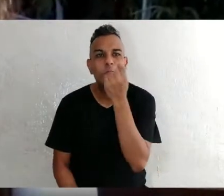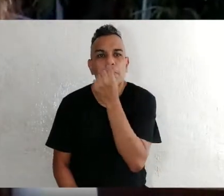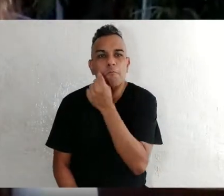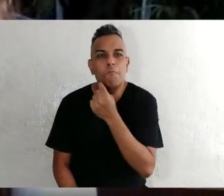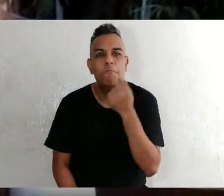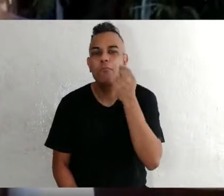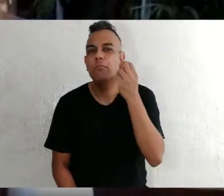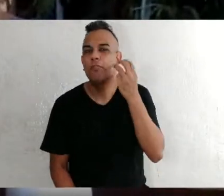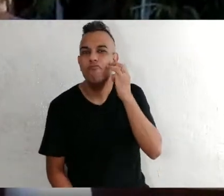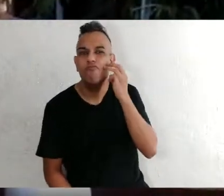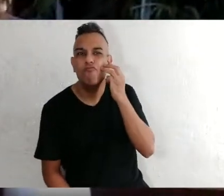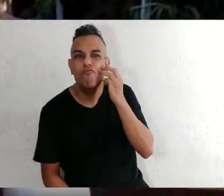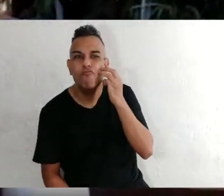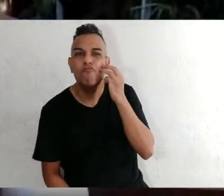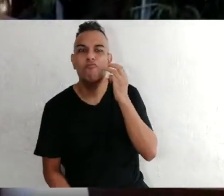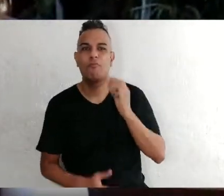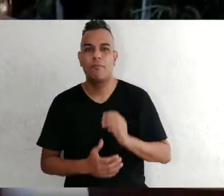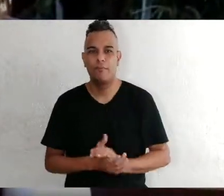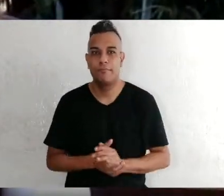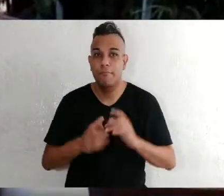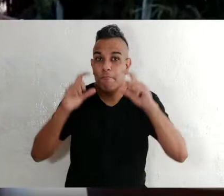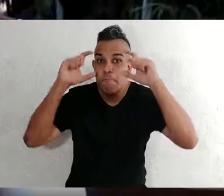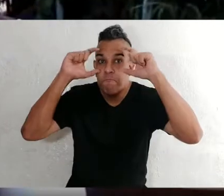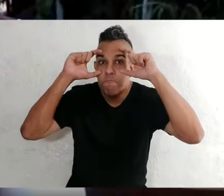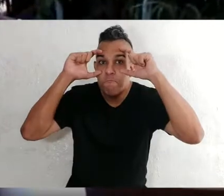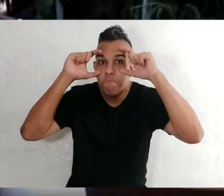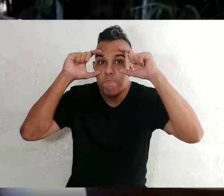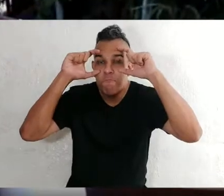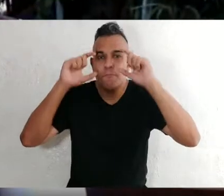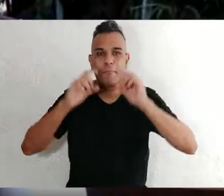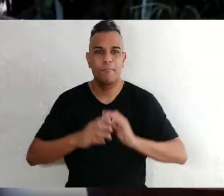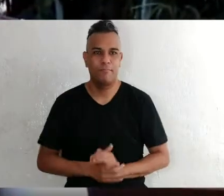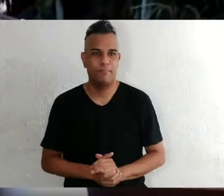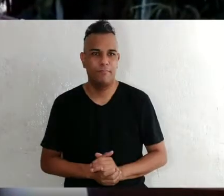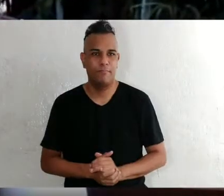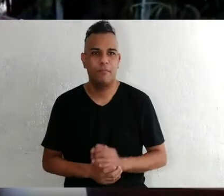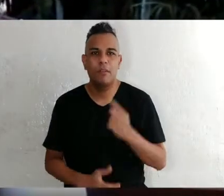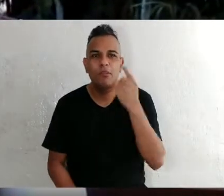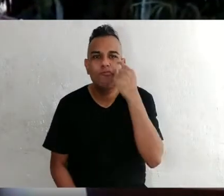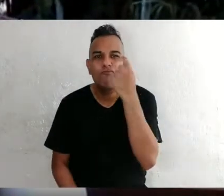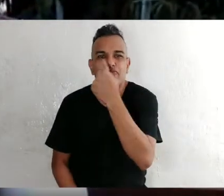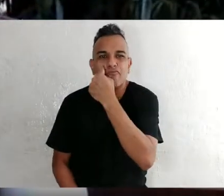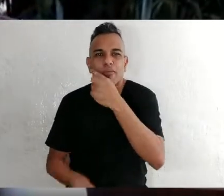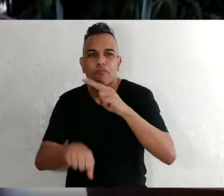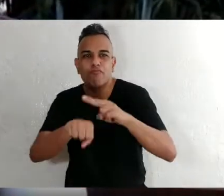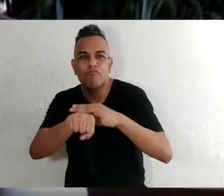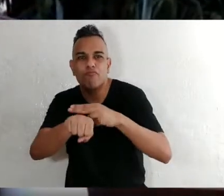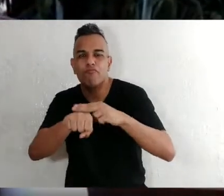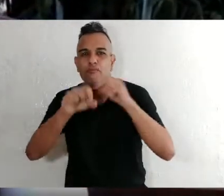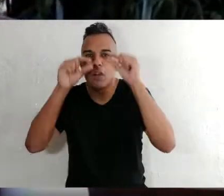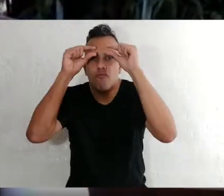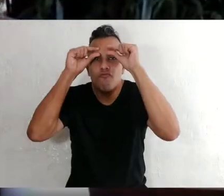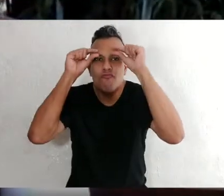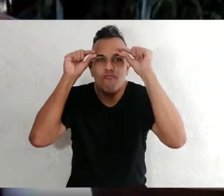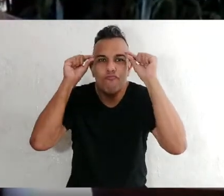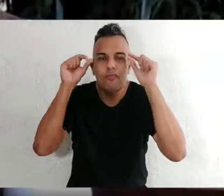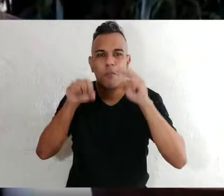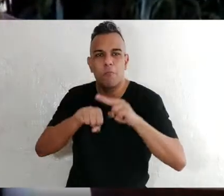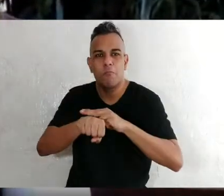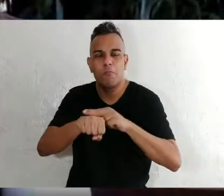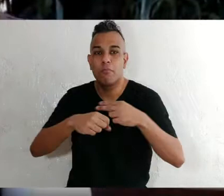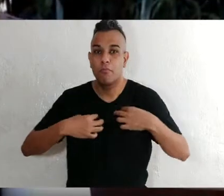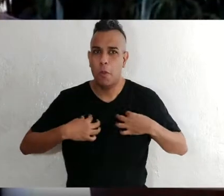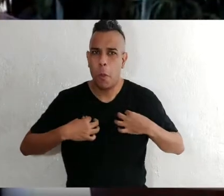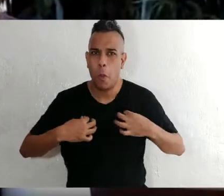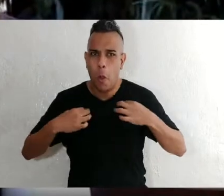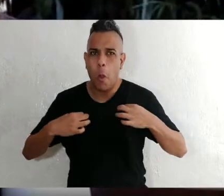frente. Estou usando um batom rosa e um óculos de armação marrom. Tenho olhos castanhos, sobrancelhas castanhas, e